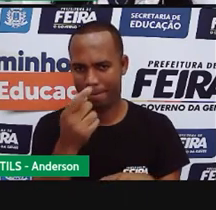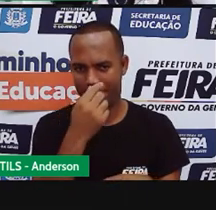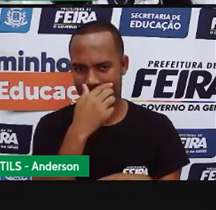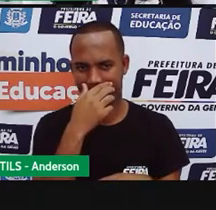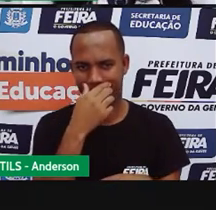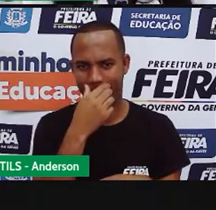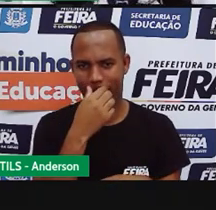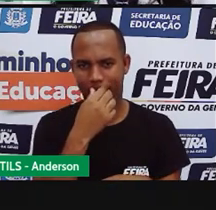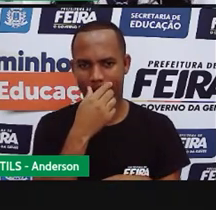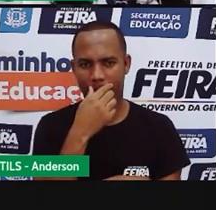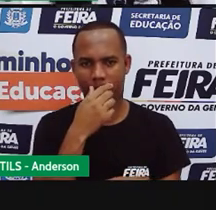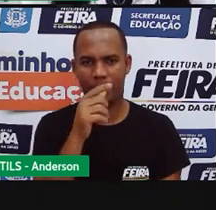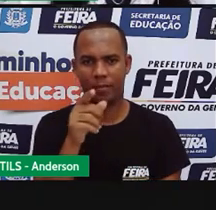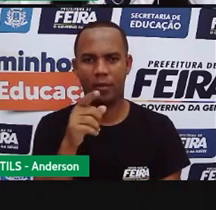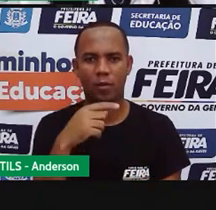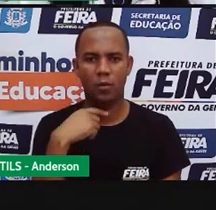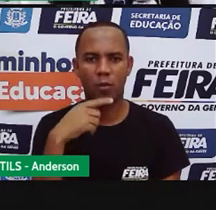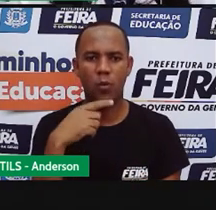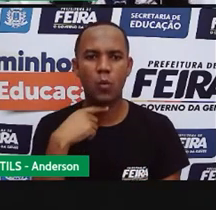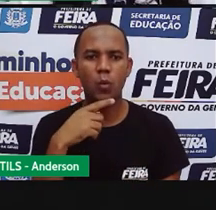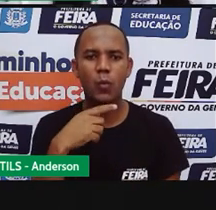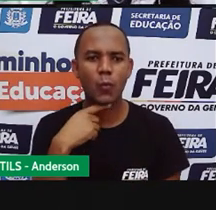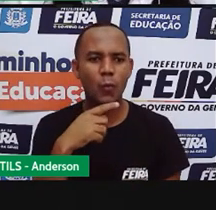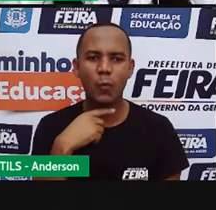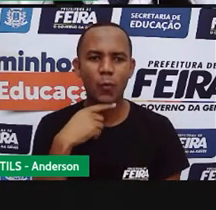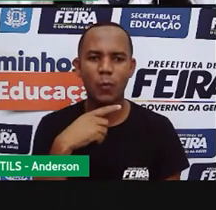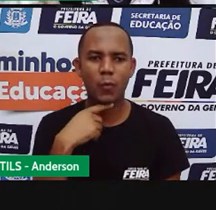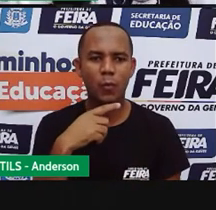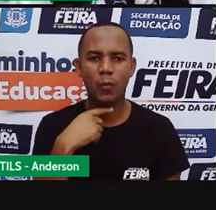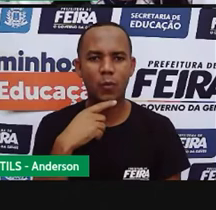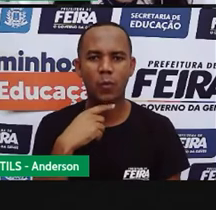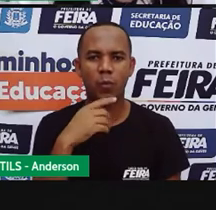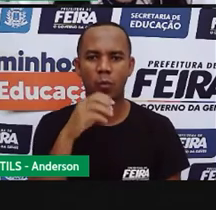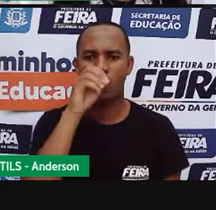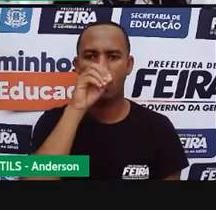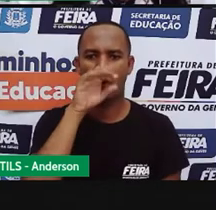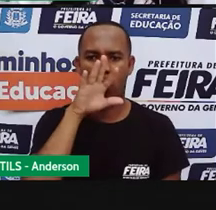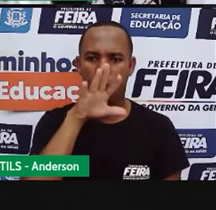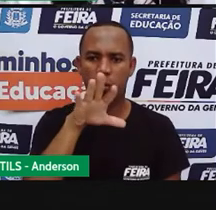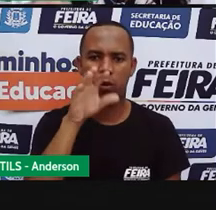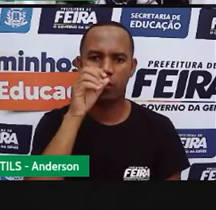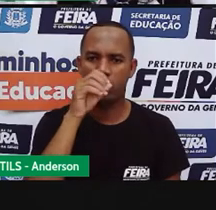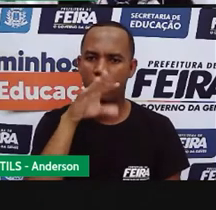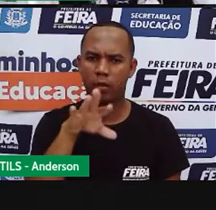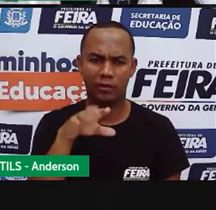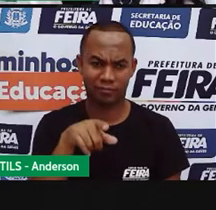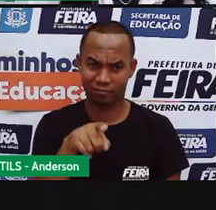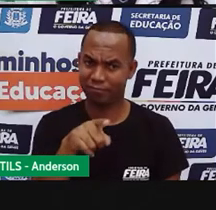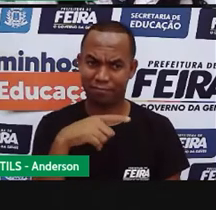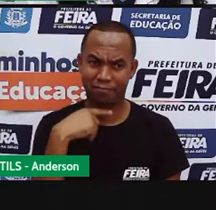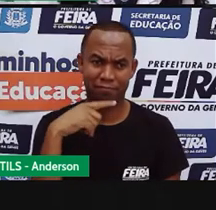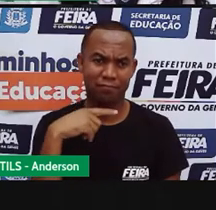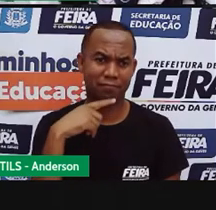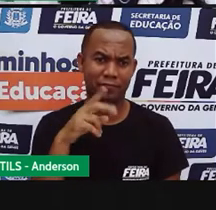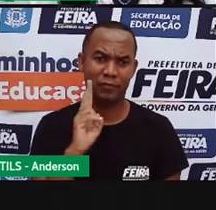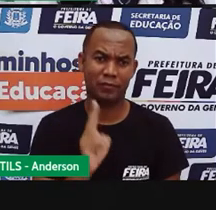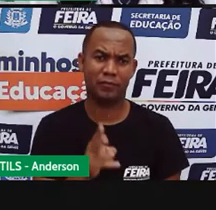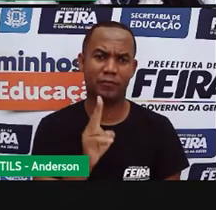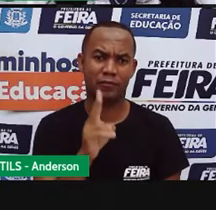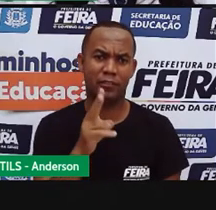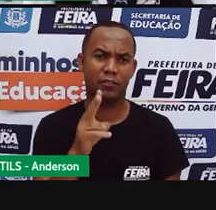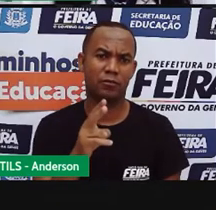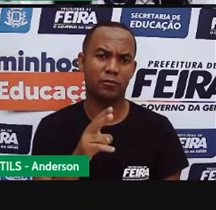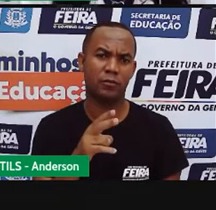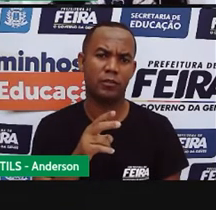O lobo soprou, soprou e soprou novamente e a casa permaneceu de pé.